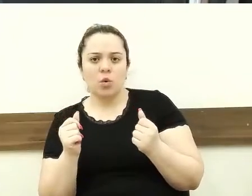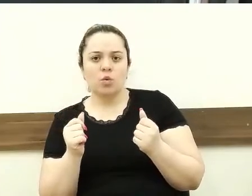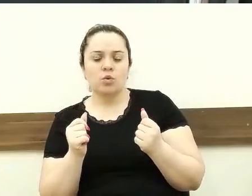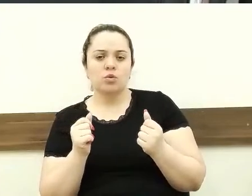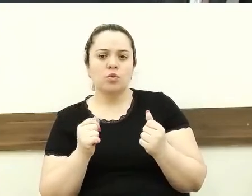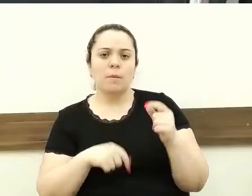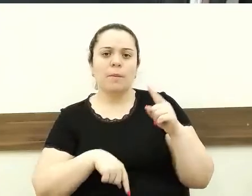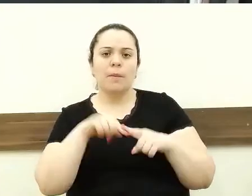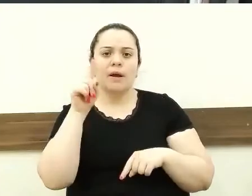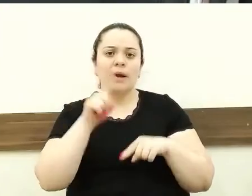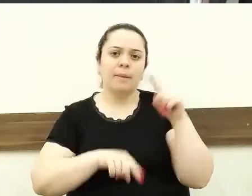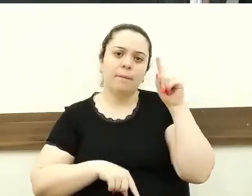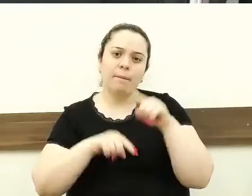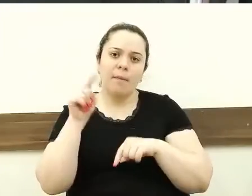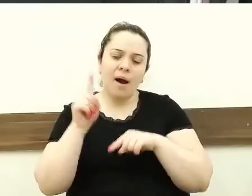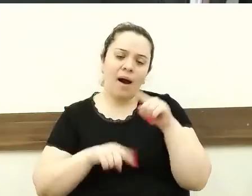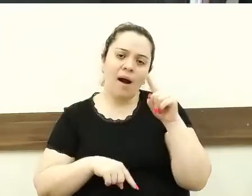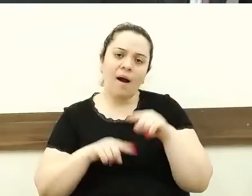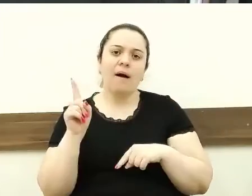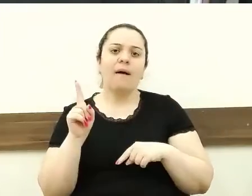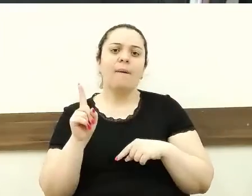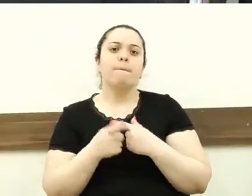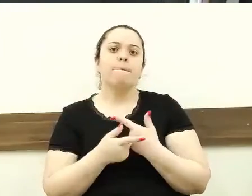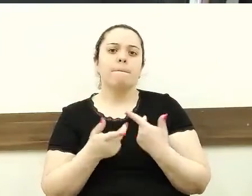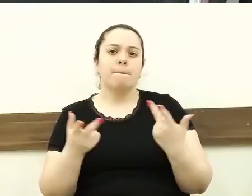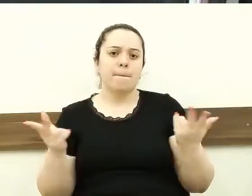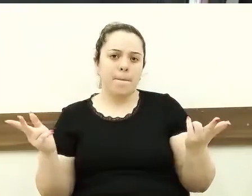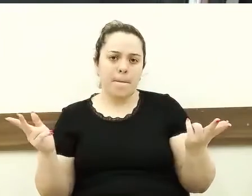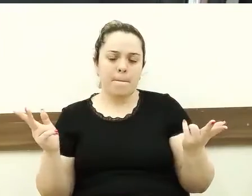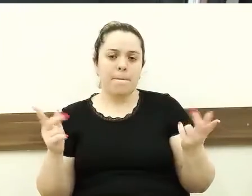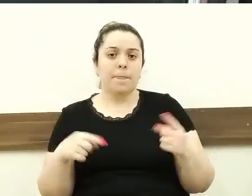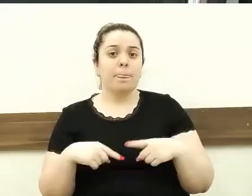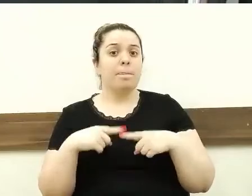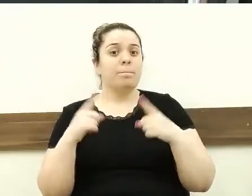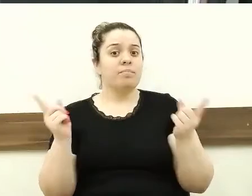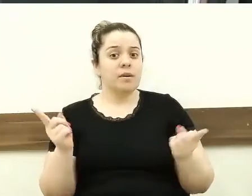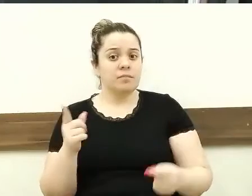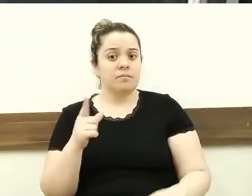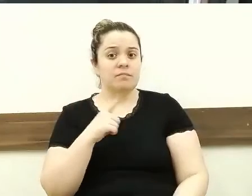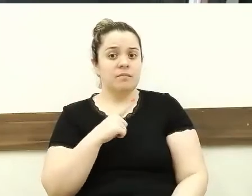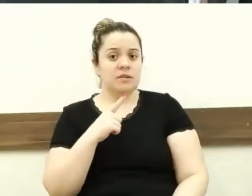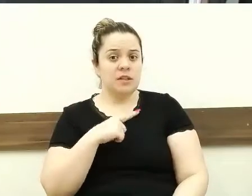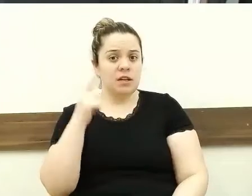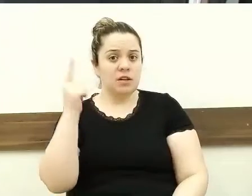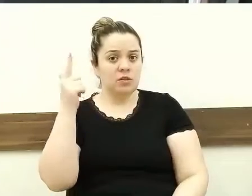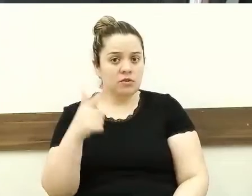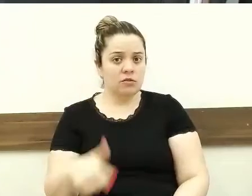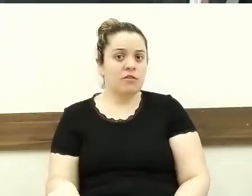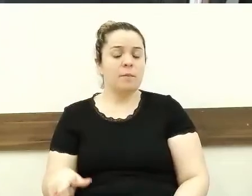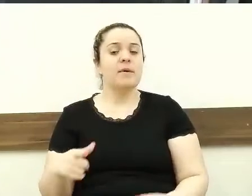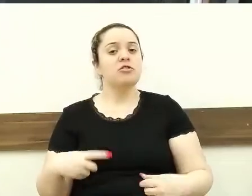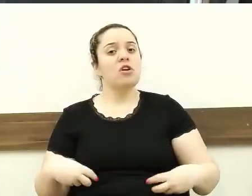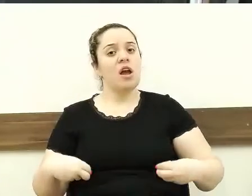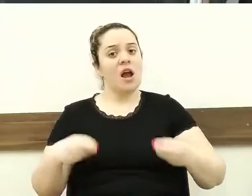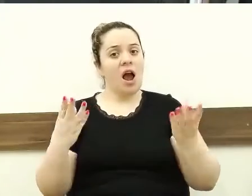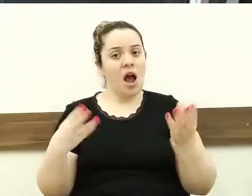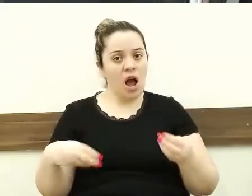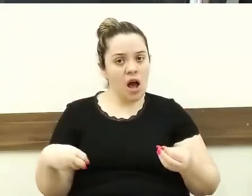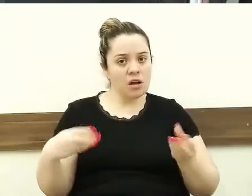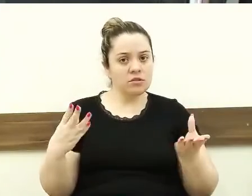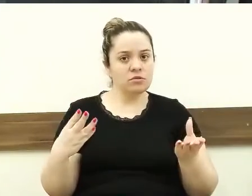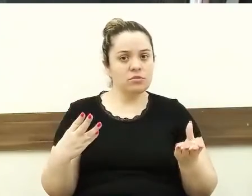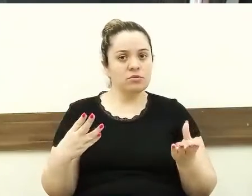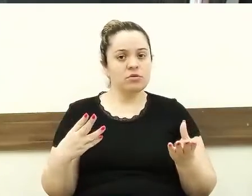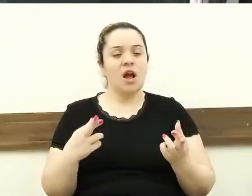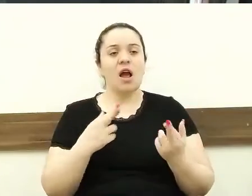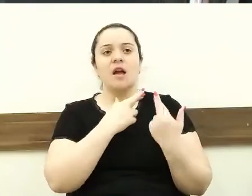pública para fazer um bom funcionamento. Só que existe novamente essa questão dos gastos. A